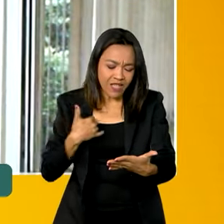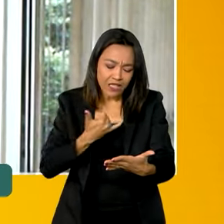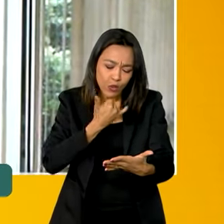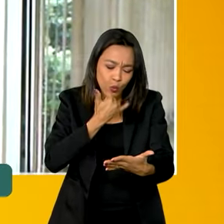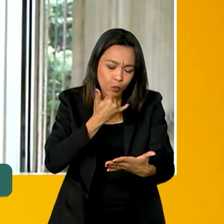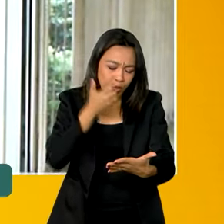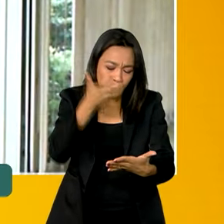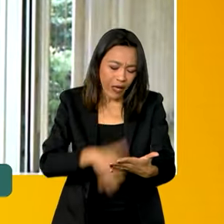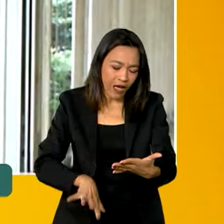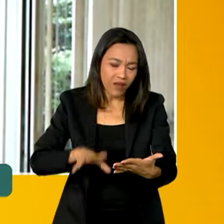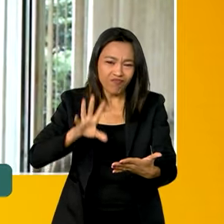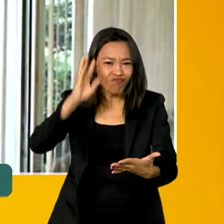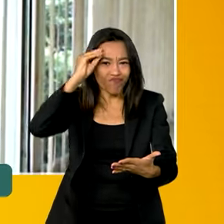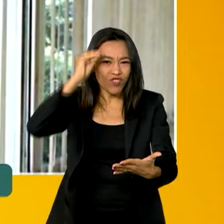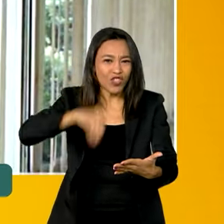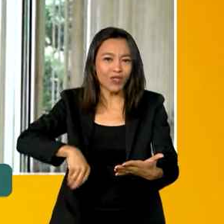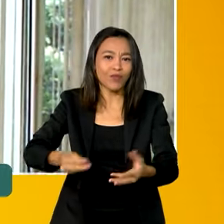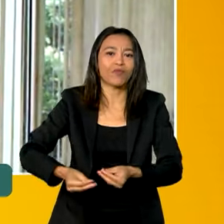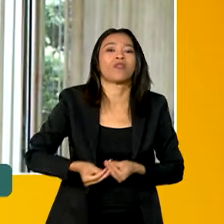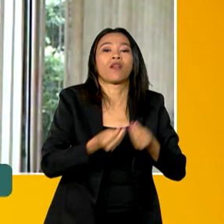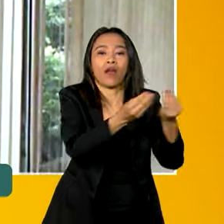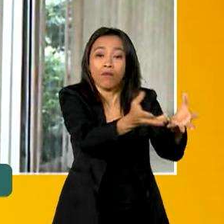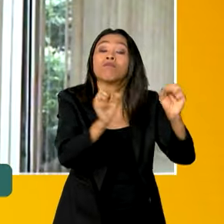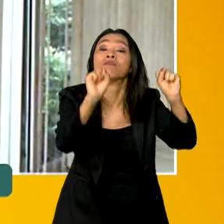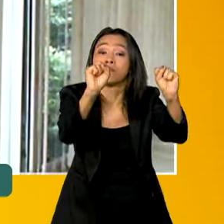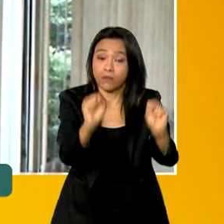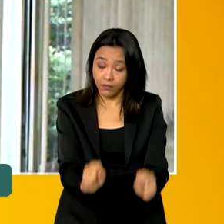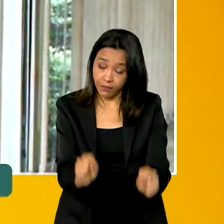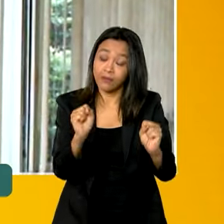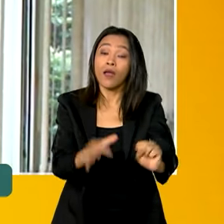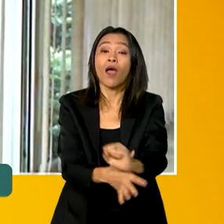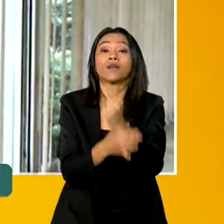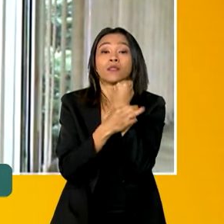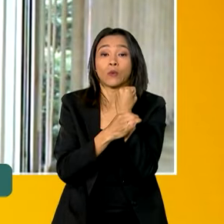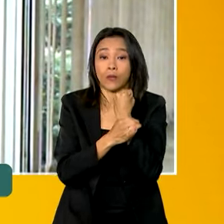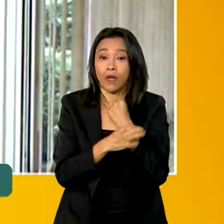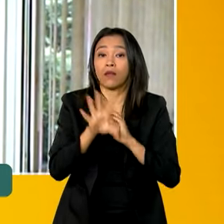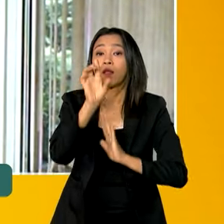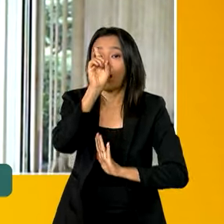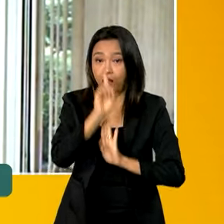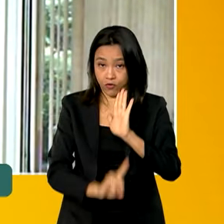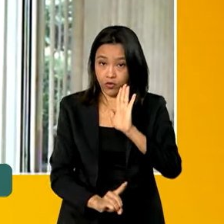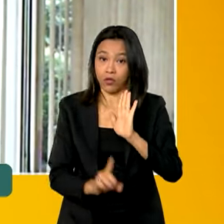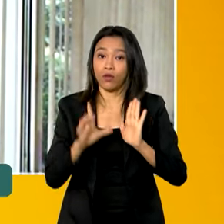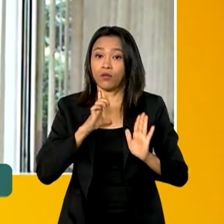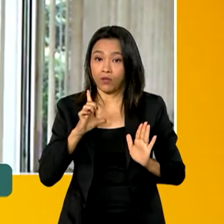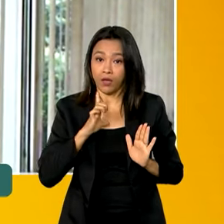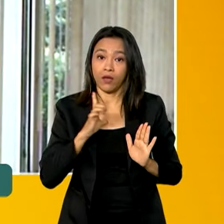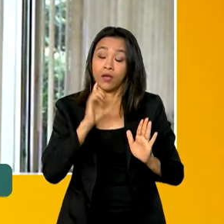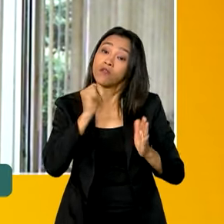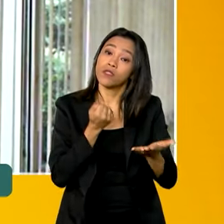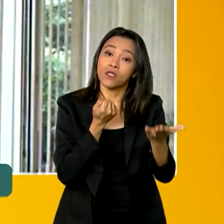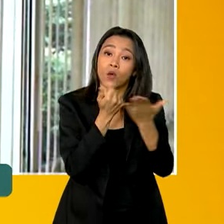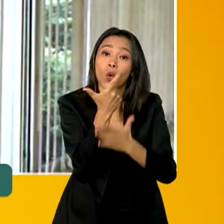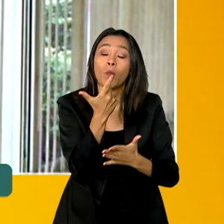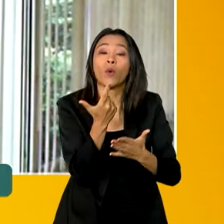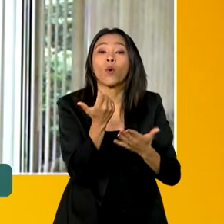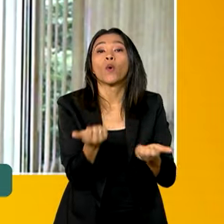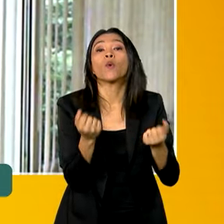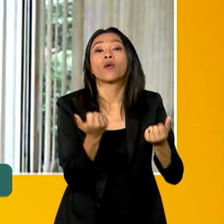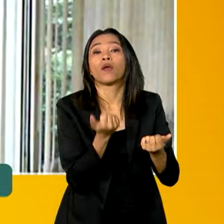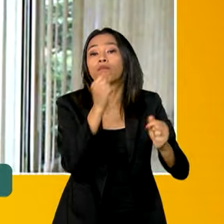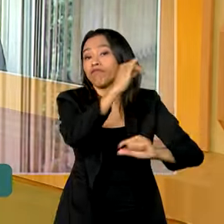desistência. É uma garantia segurada pelo Código de Defesa Consumidor em produtos adquiridos fora do estabelecimento